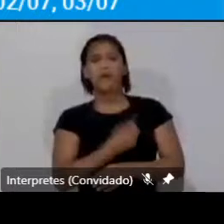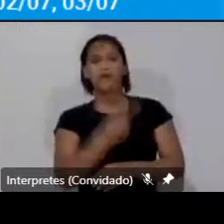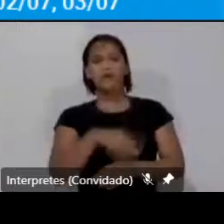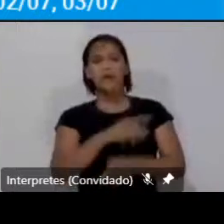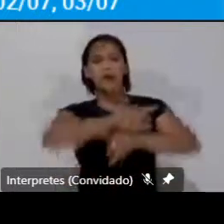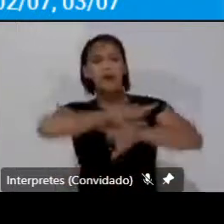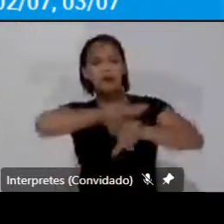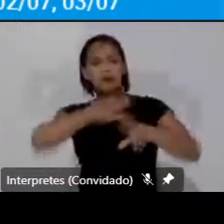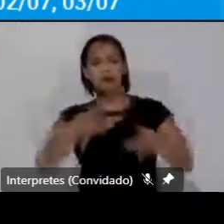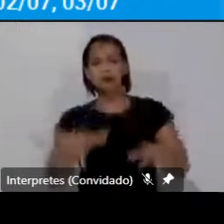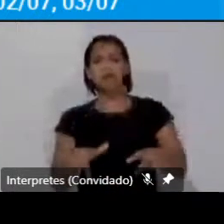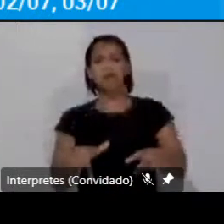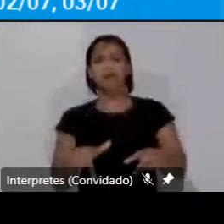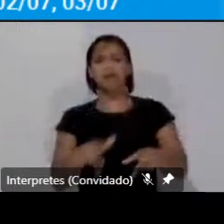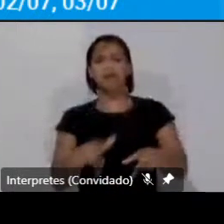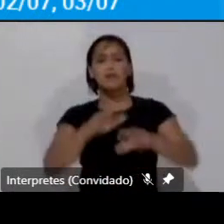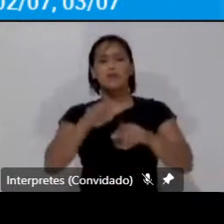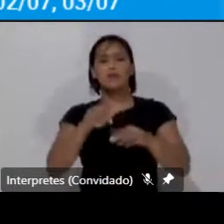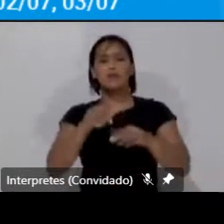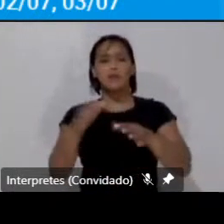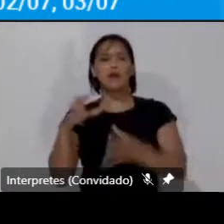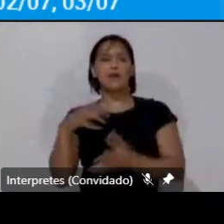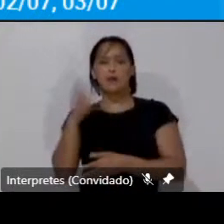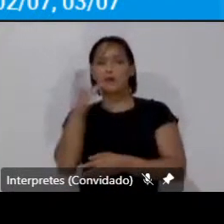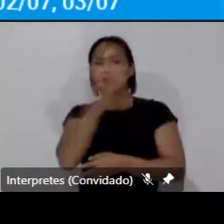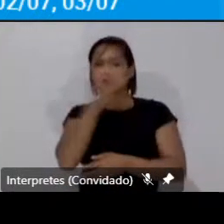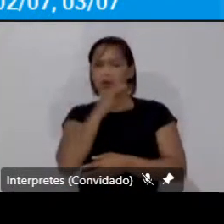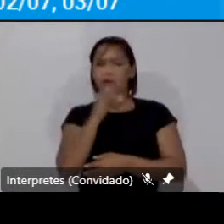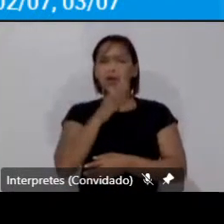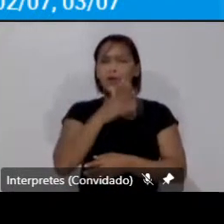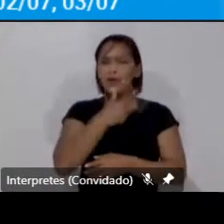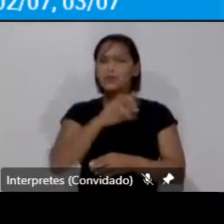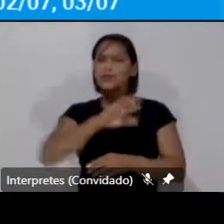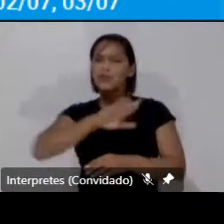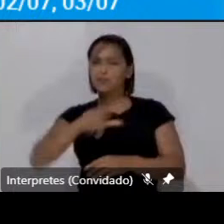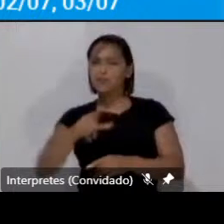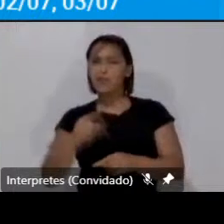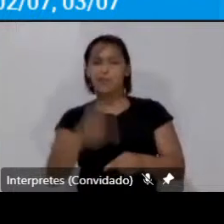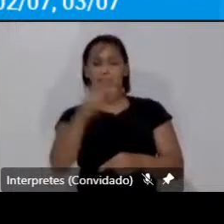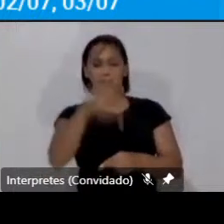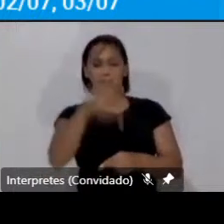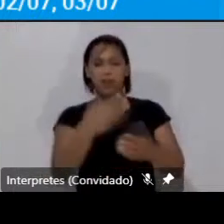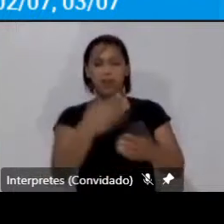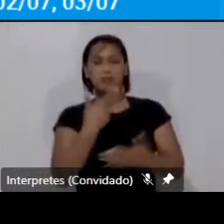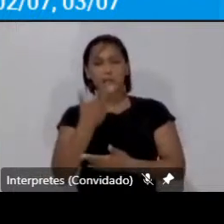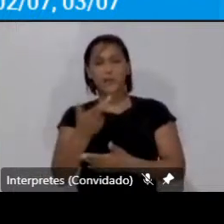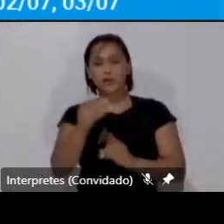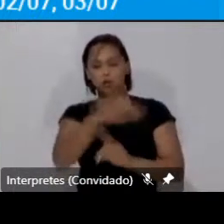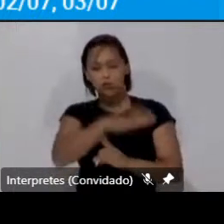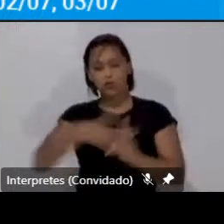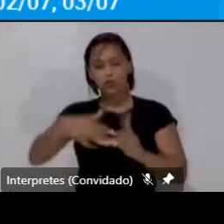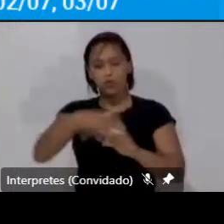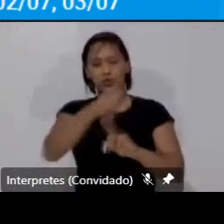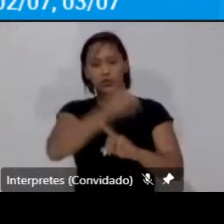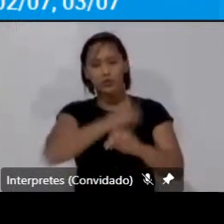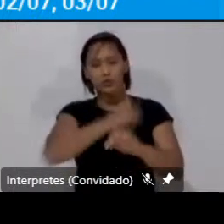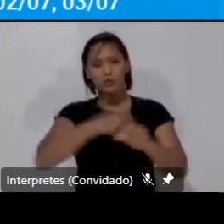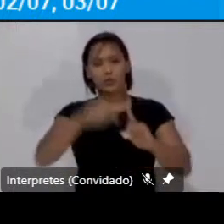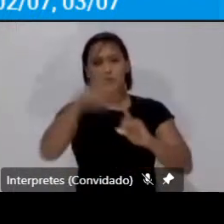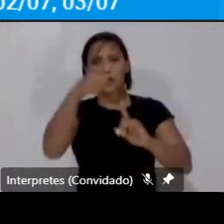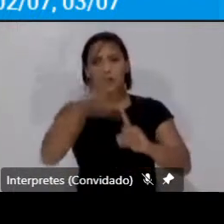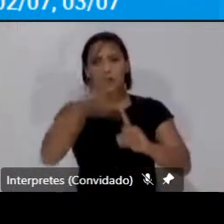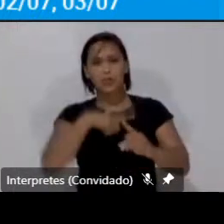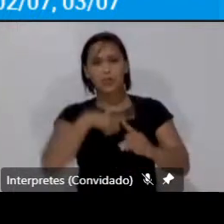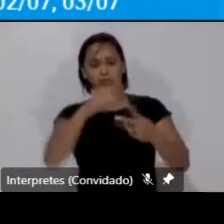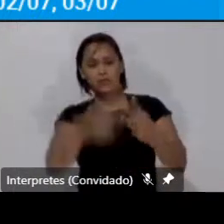diversas velocidades ao mesmo tempo nessa abordagem sócio-espacial eu acho que tem três personagens